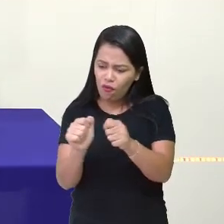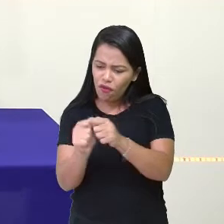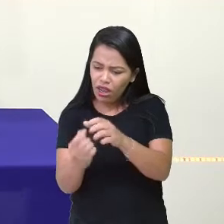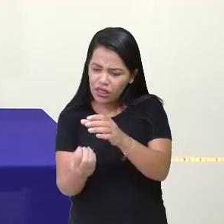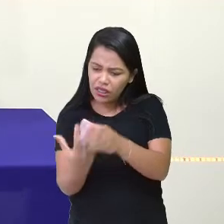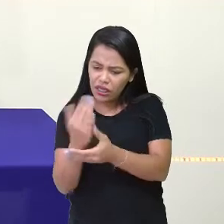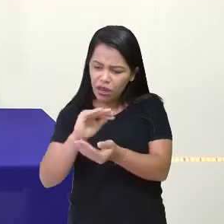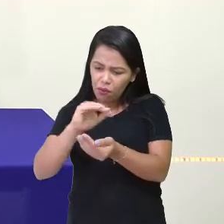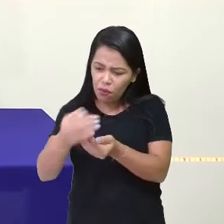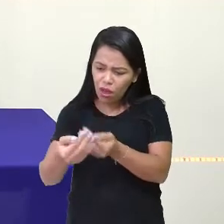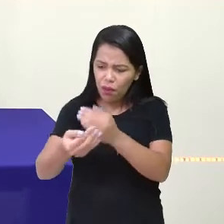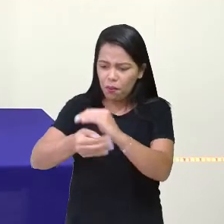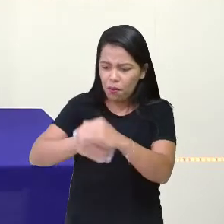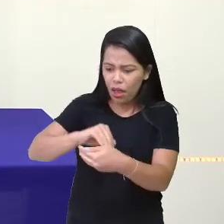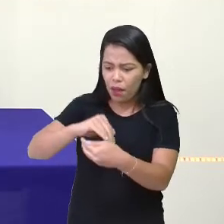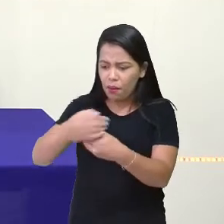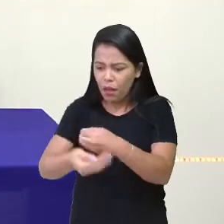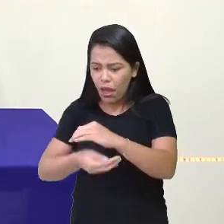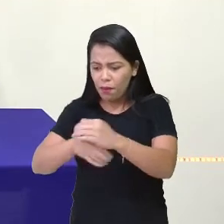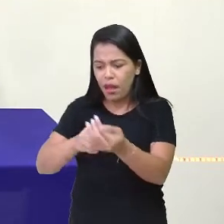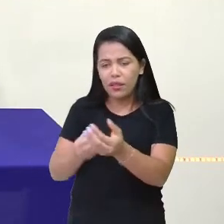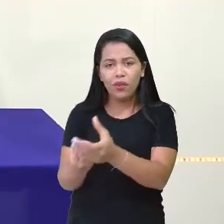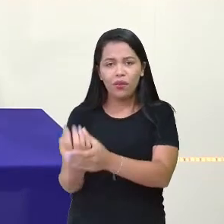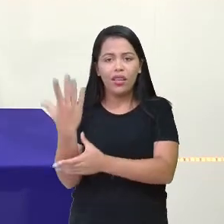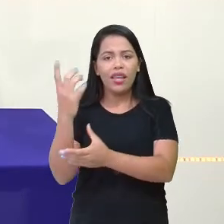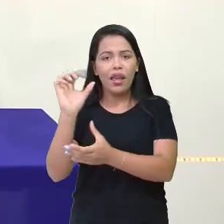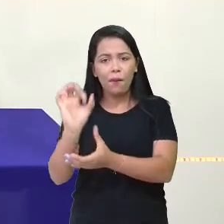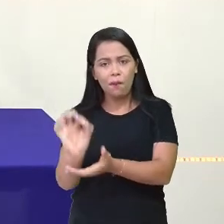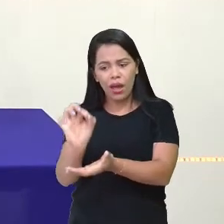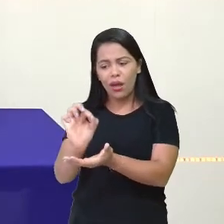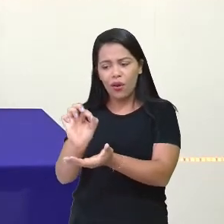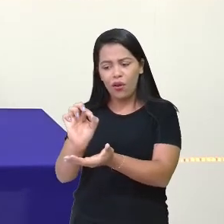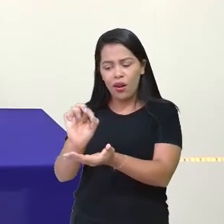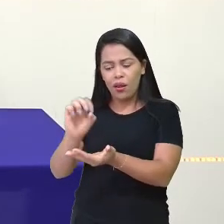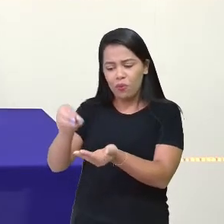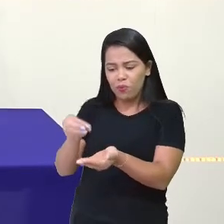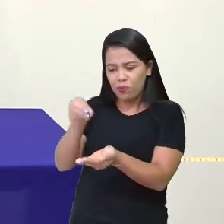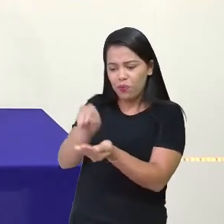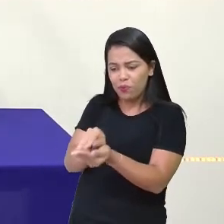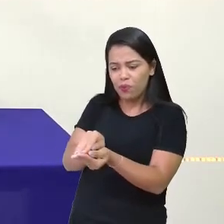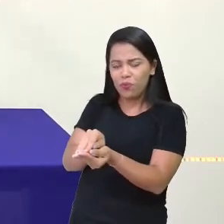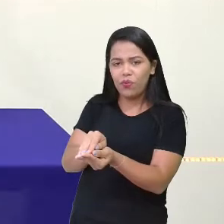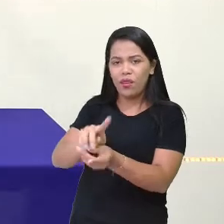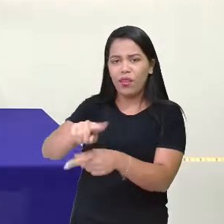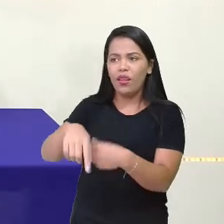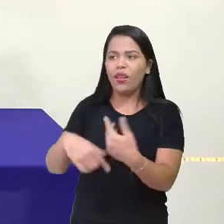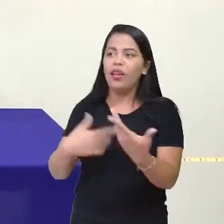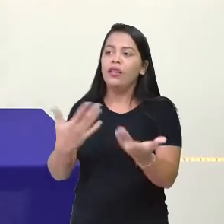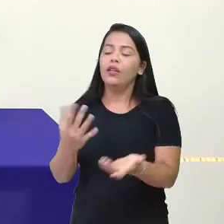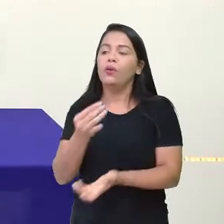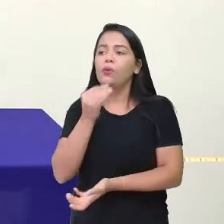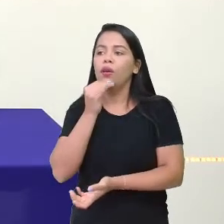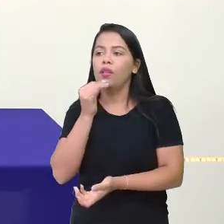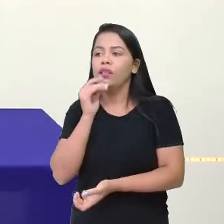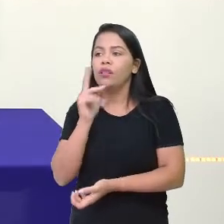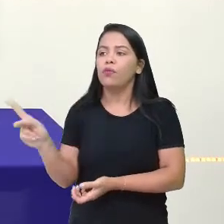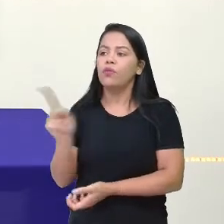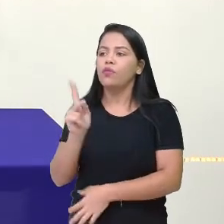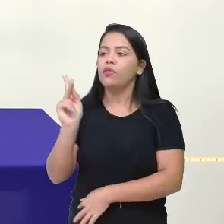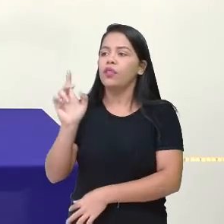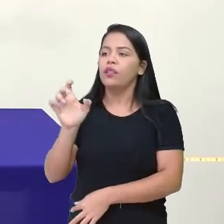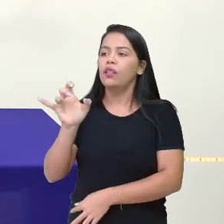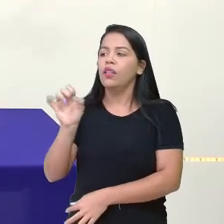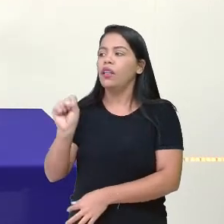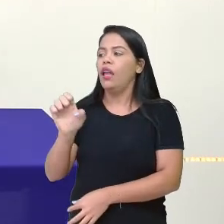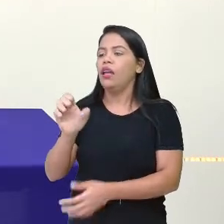camadas e camadas. É interessante. Não é? E essa questão por debaixo dos panos é o seguinte, eles vão... Por exemplo, a professora Casey quer vender